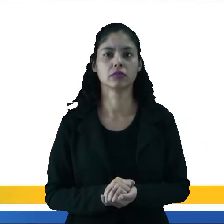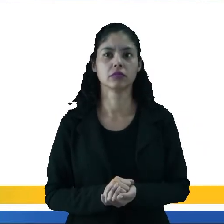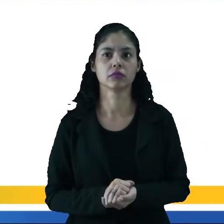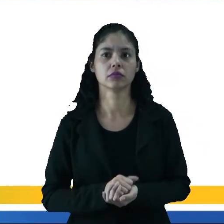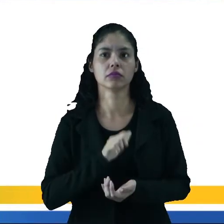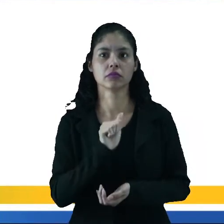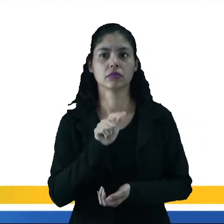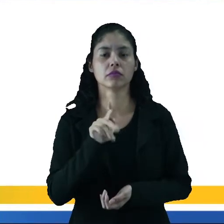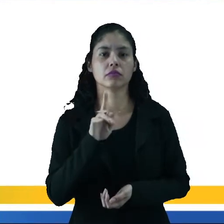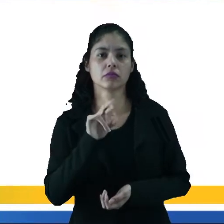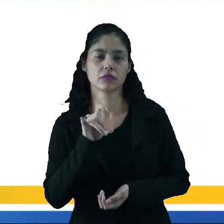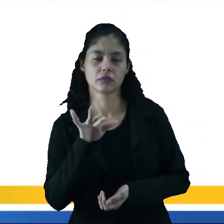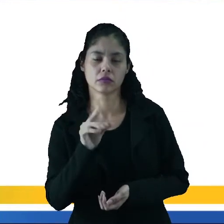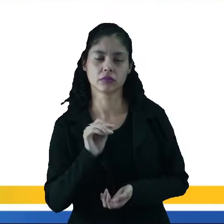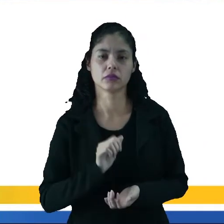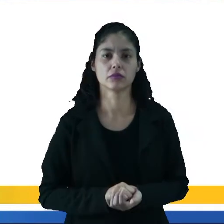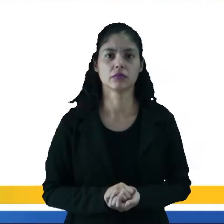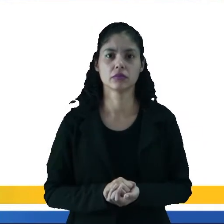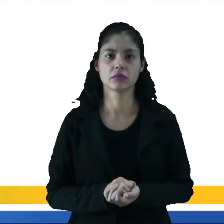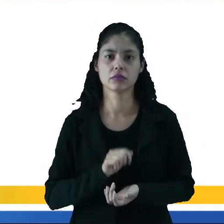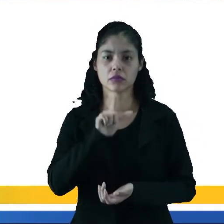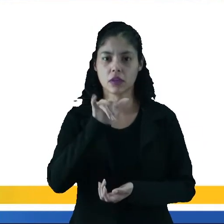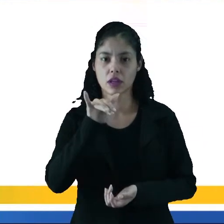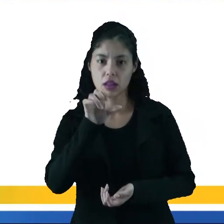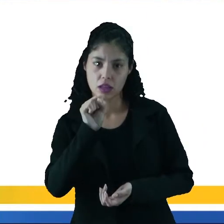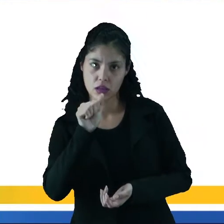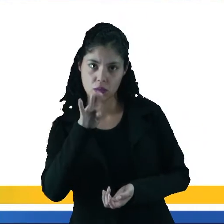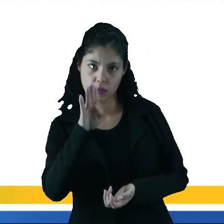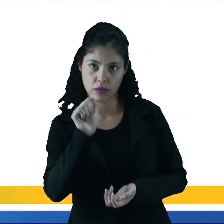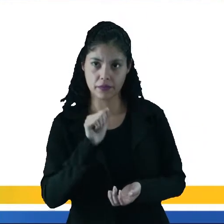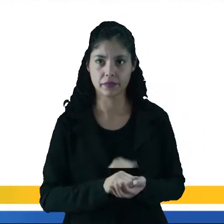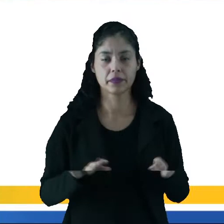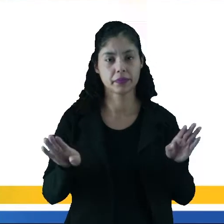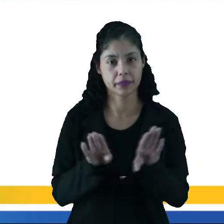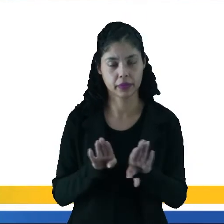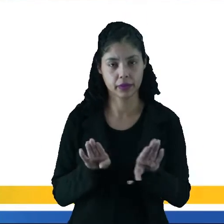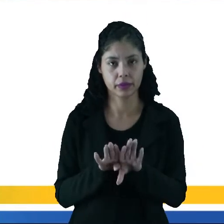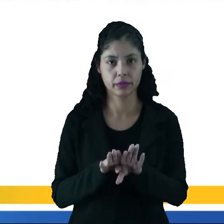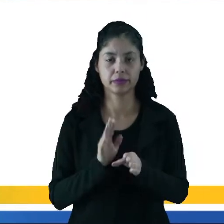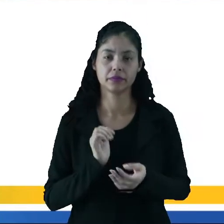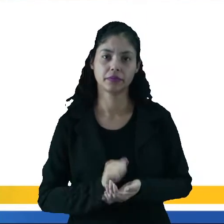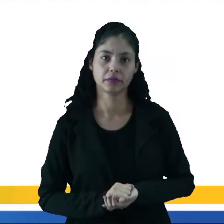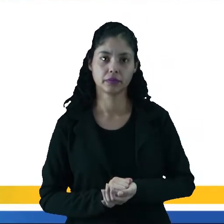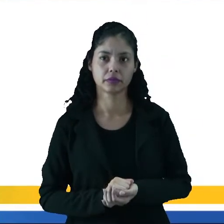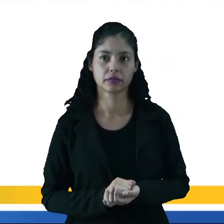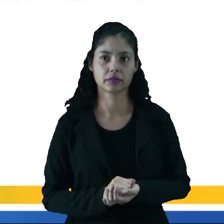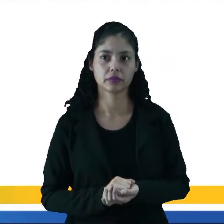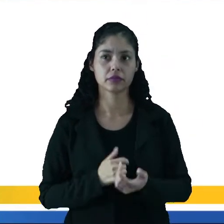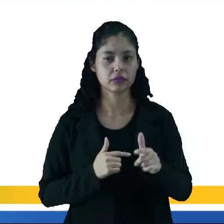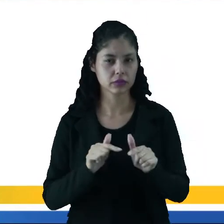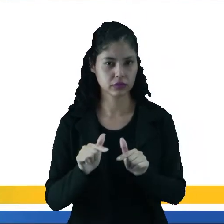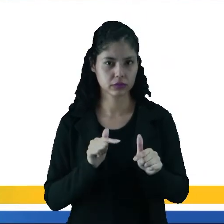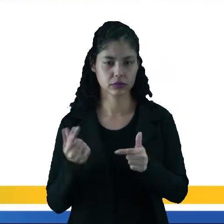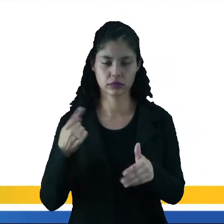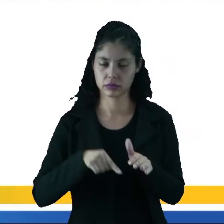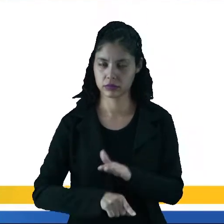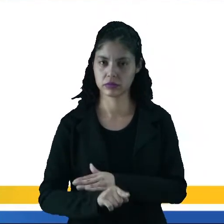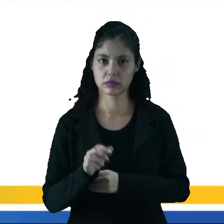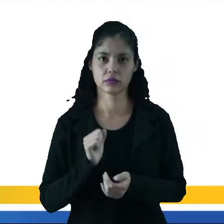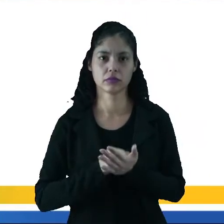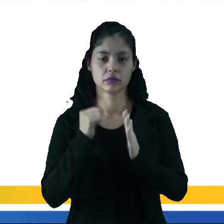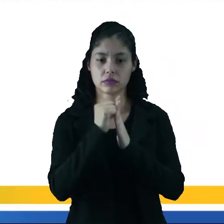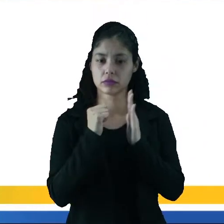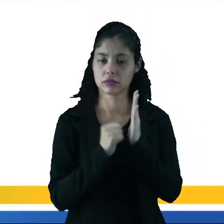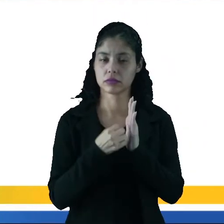querido aleijadinho, Antônio Francisco Lisboa. E ela foi trabalhada dentro desse